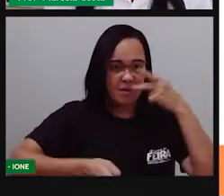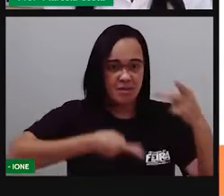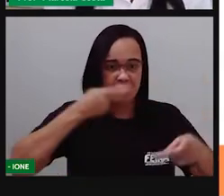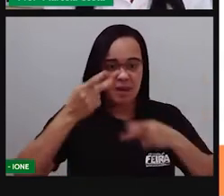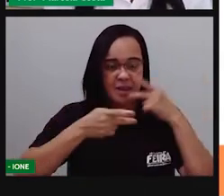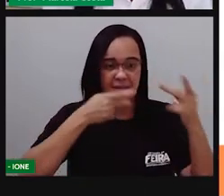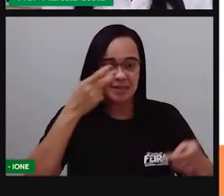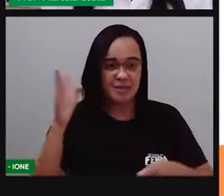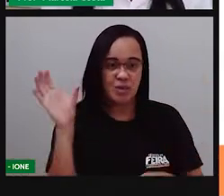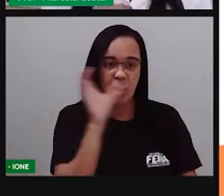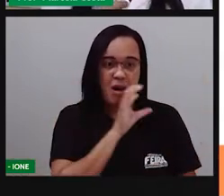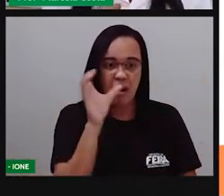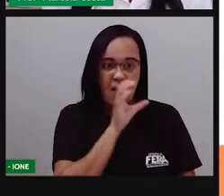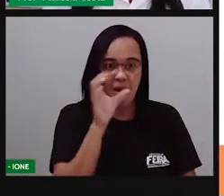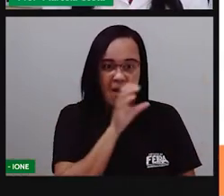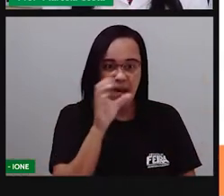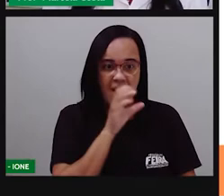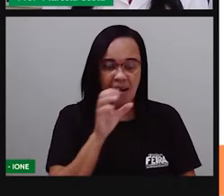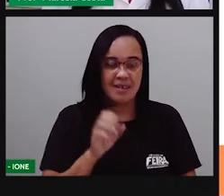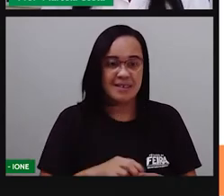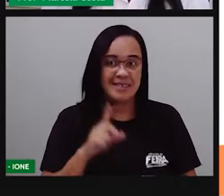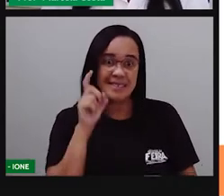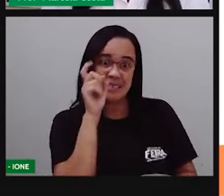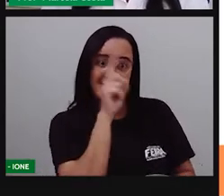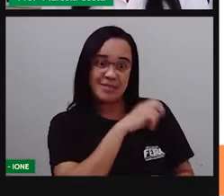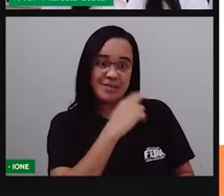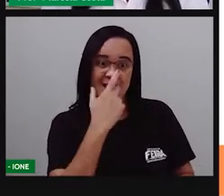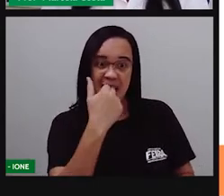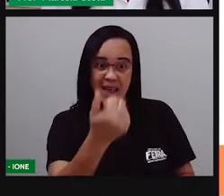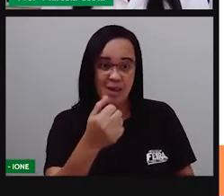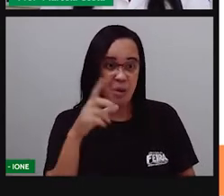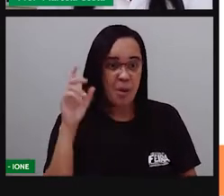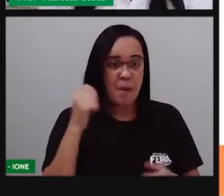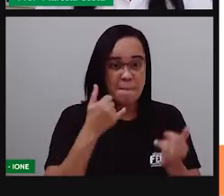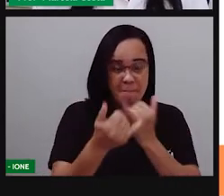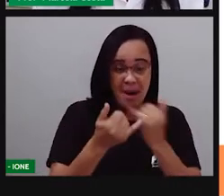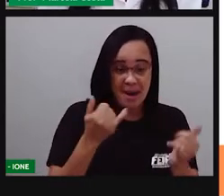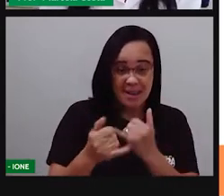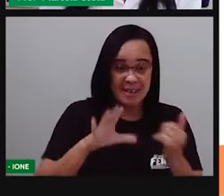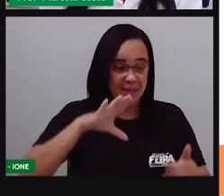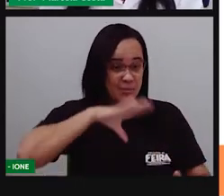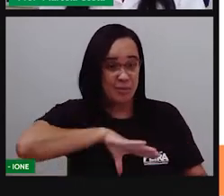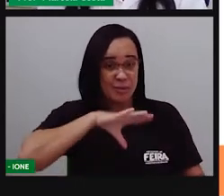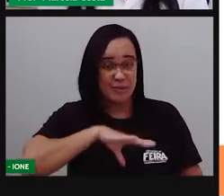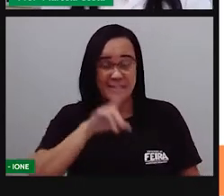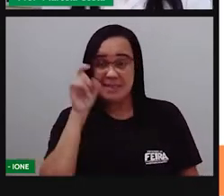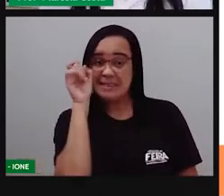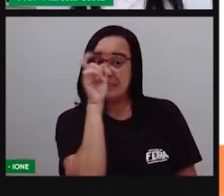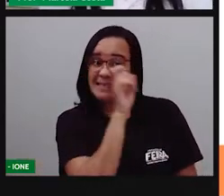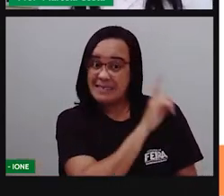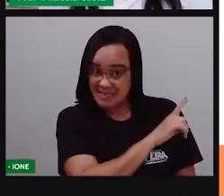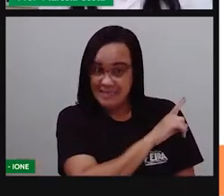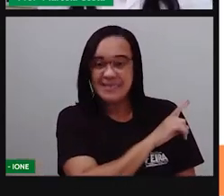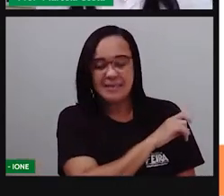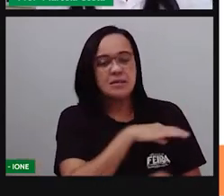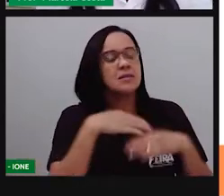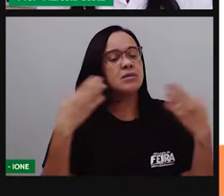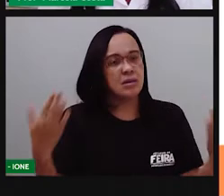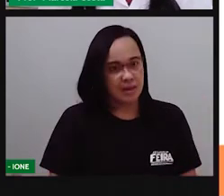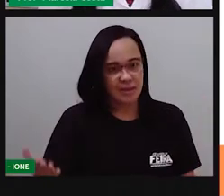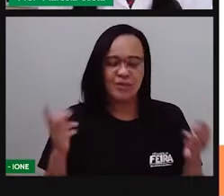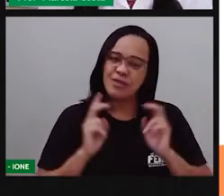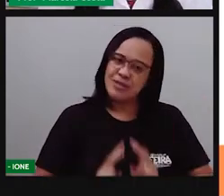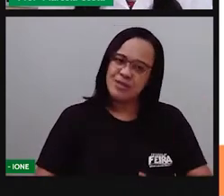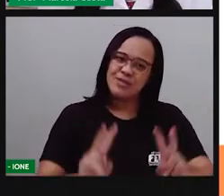rápido, vai travando a nossa língua, né? Por isso, agora a gente vai continuar um pouco dessa